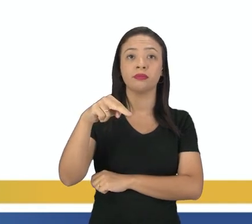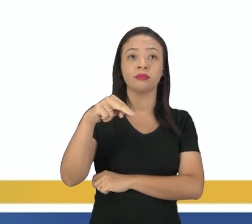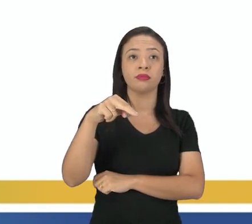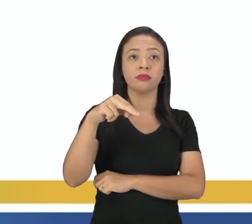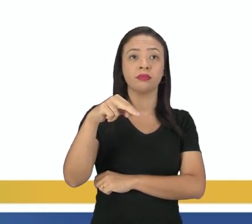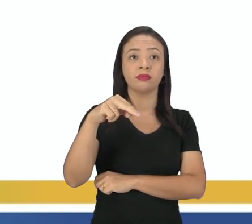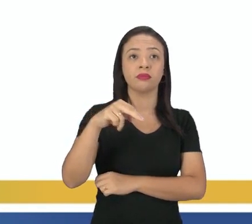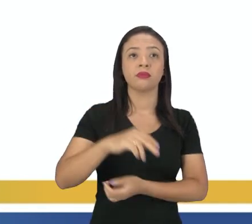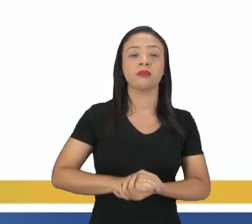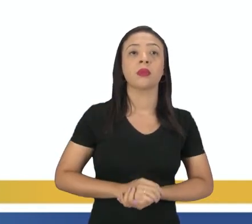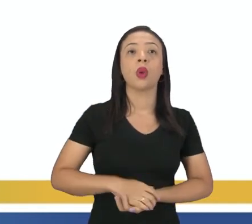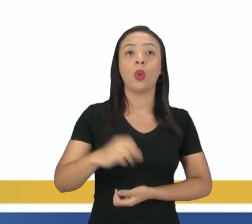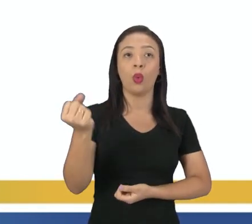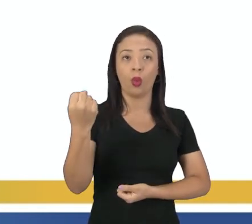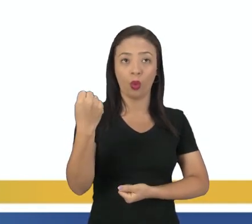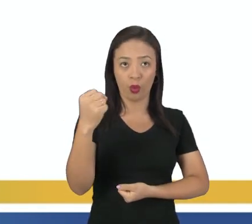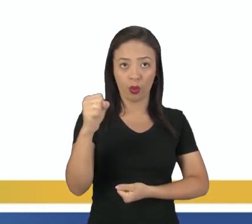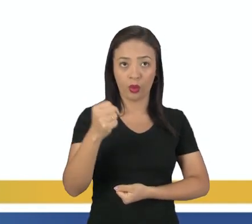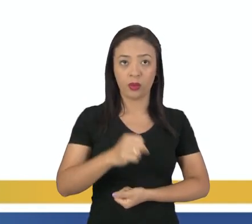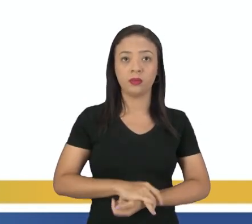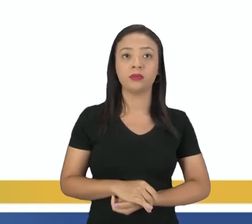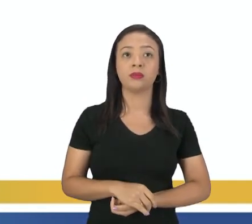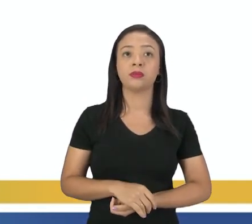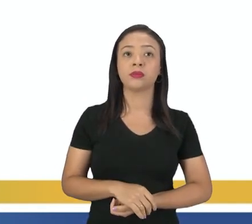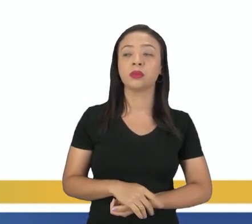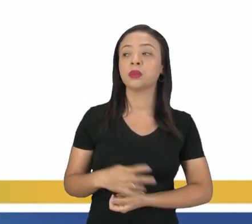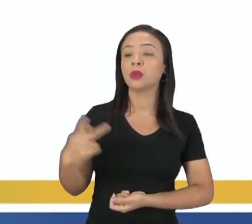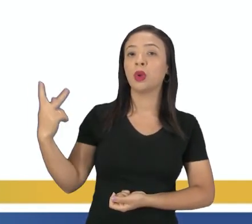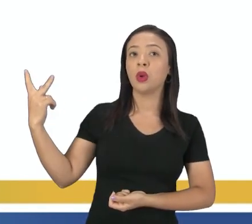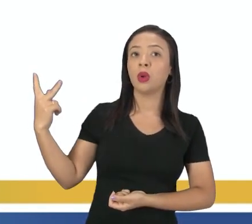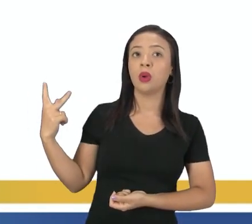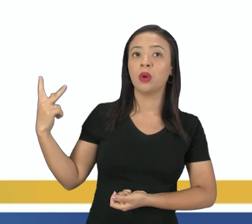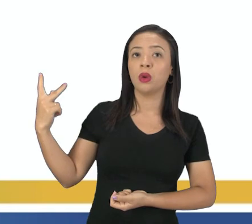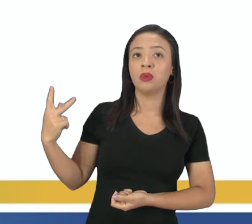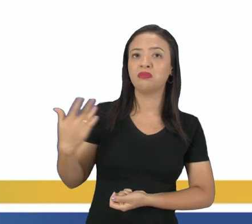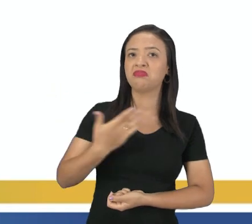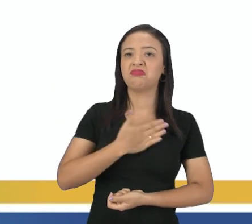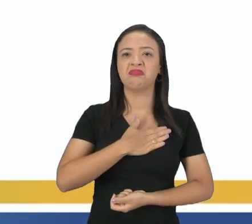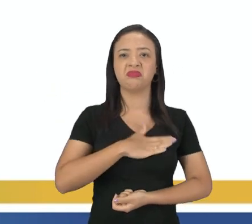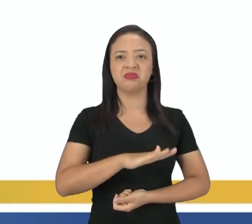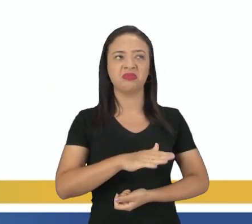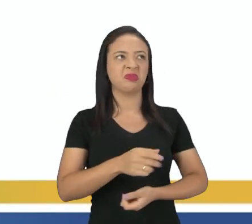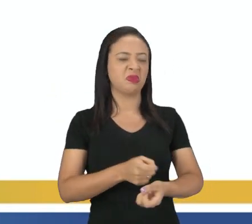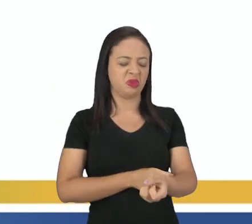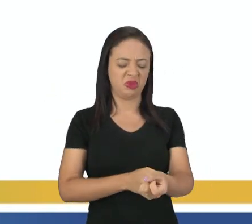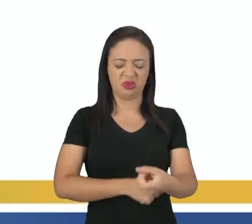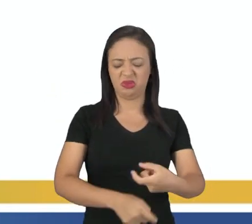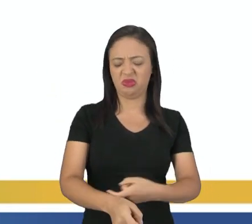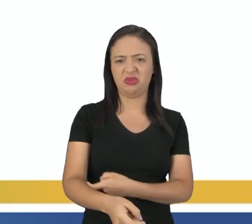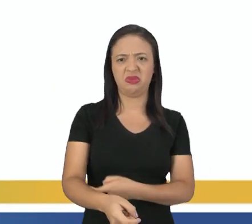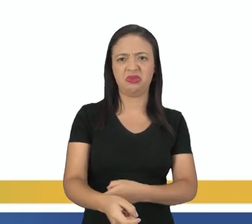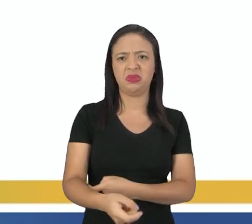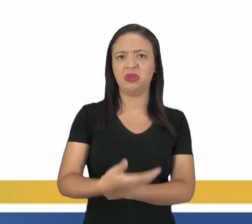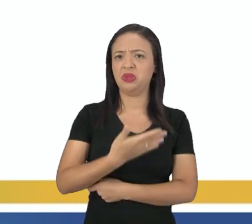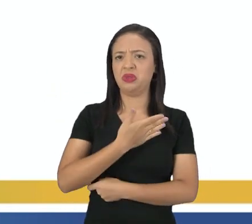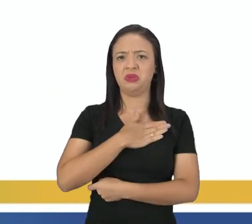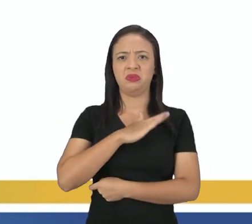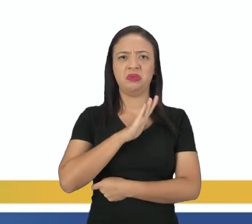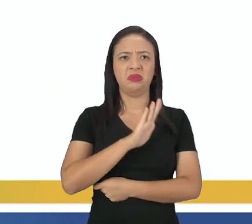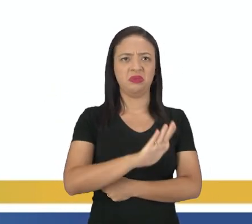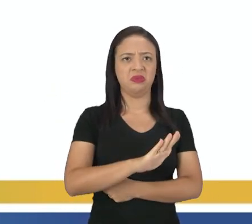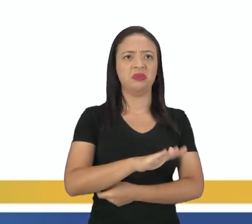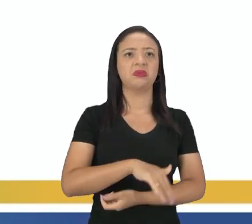no, eles, tres. Ou seja, a nós, não, né? Nós não gostamos de estrés. Estrés. Estrés.